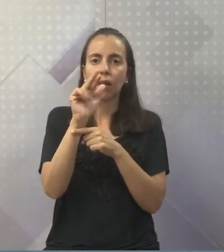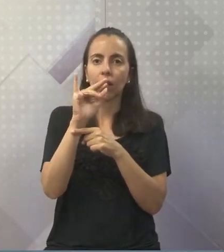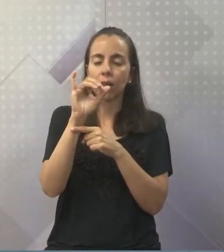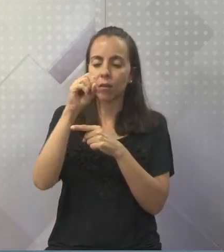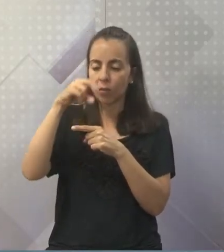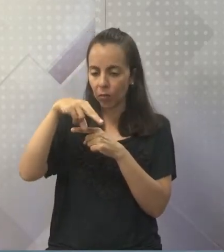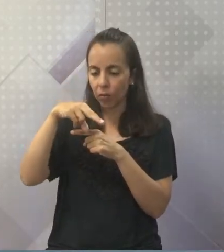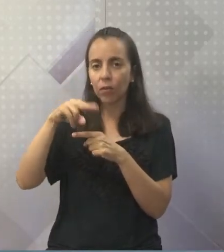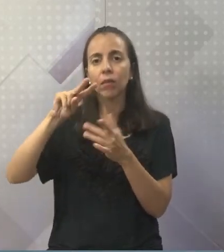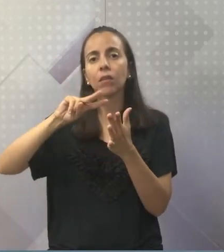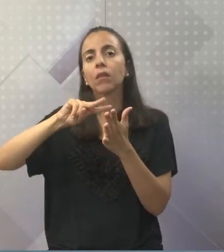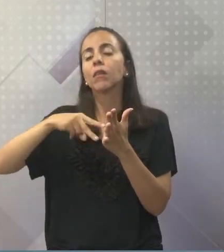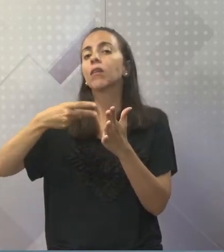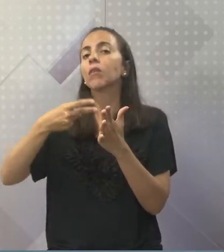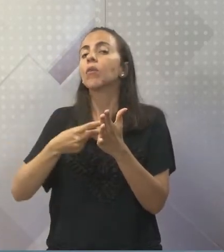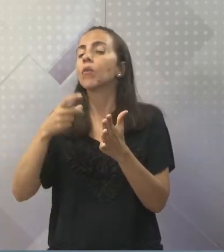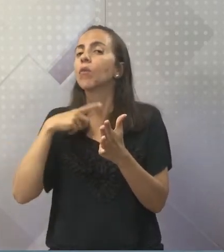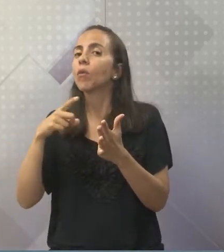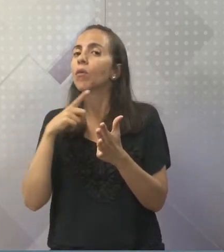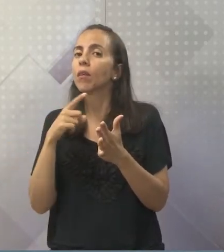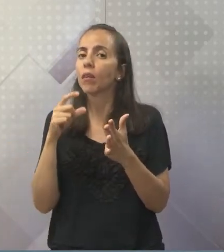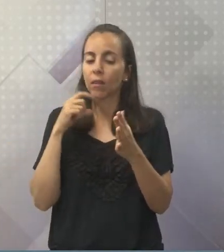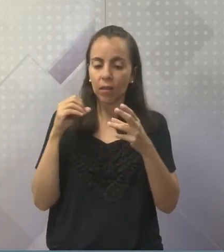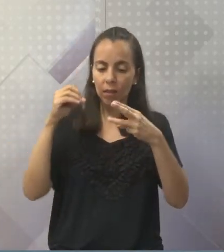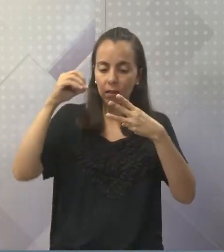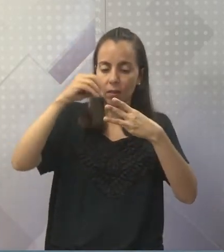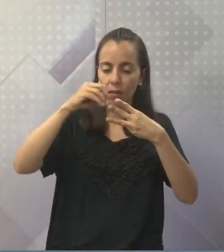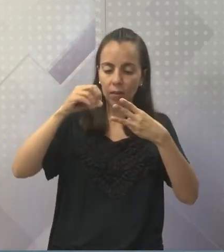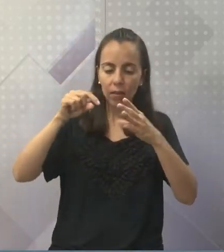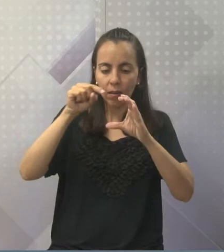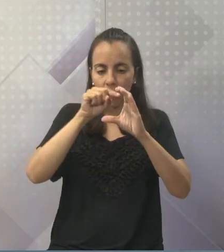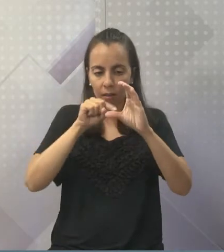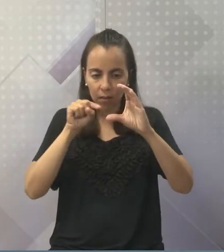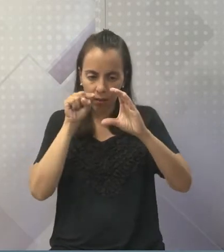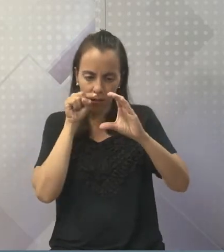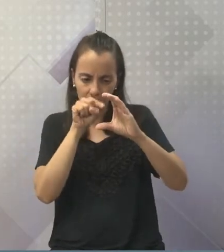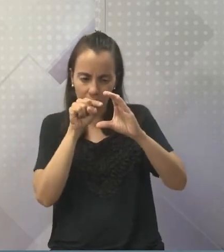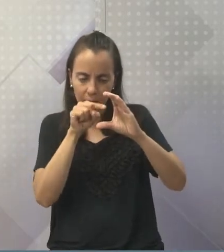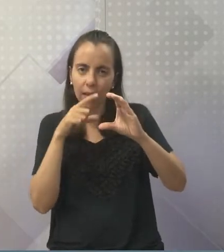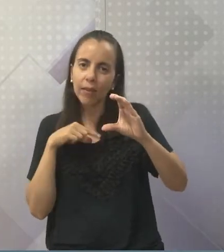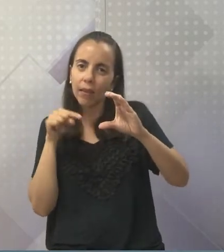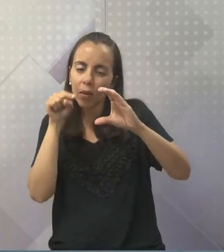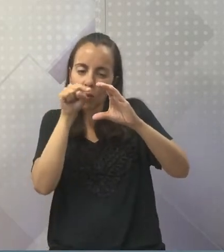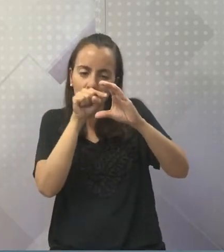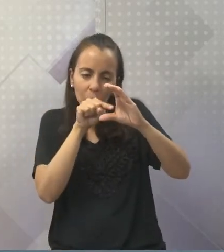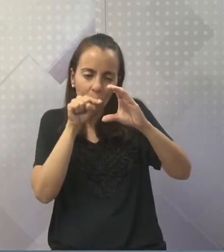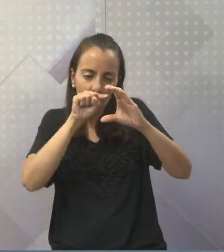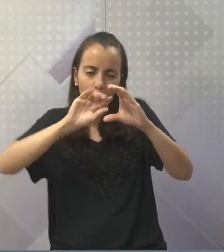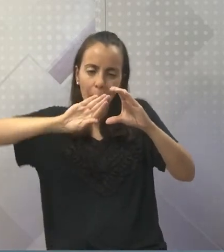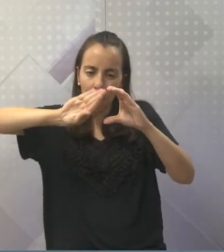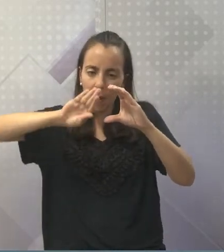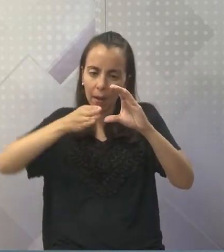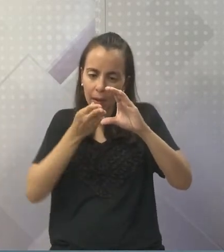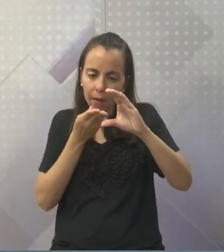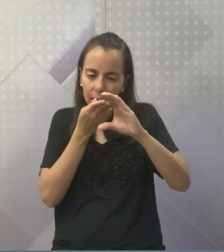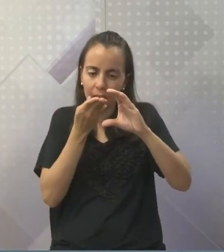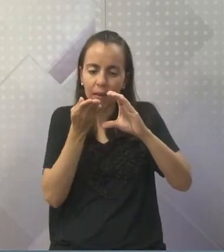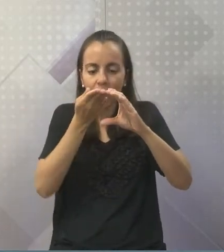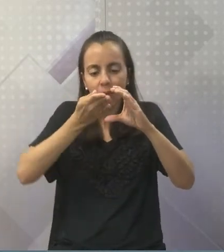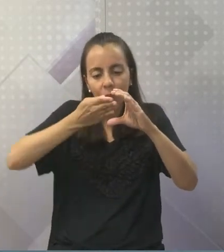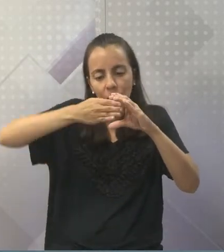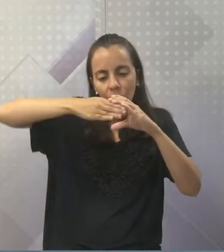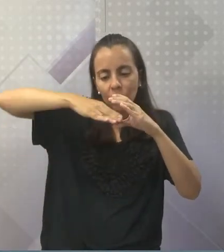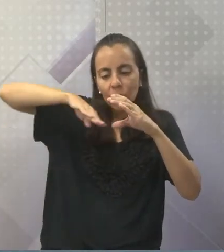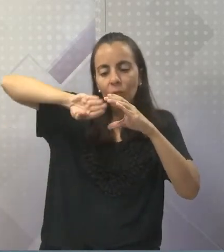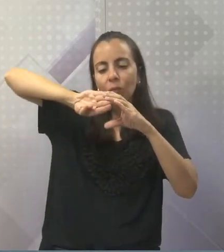indivíduo, naquele ser, as células apresentam um núcleo delimitado por uma membrana.